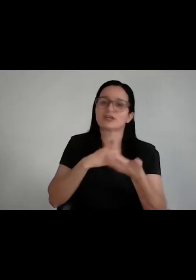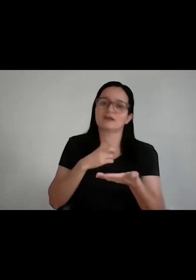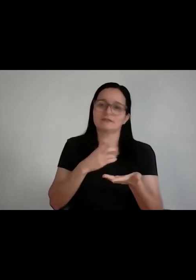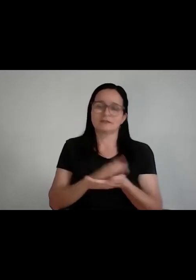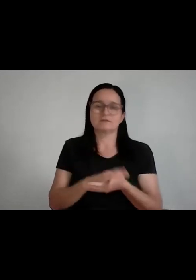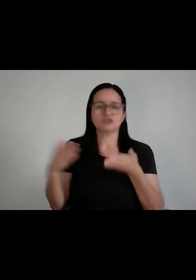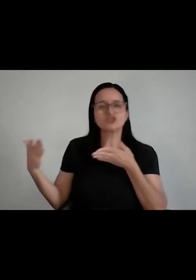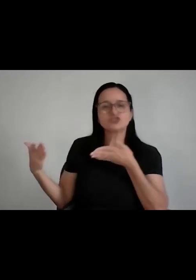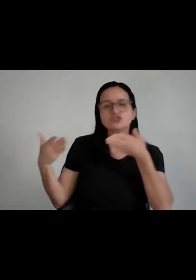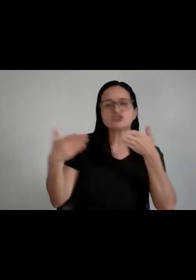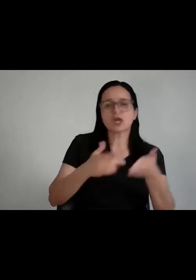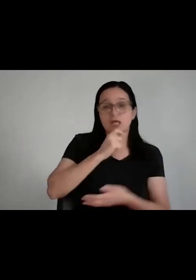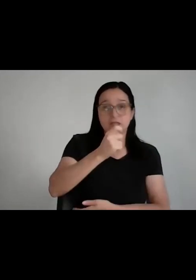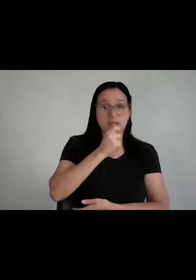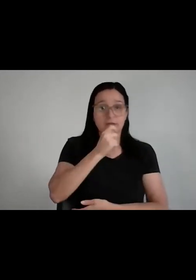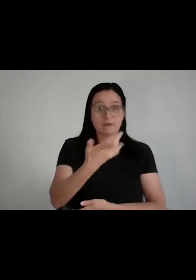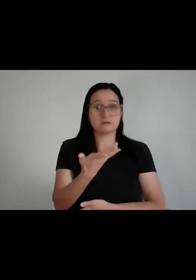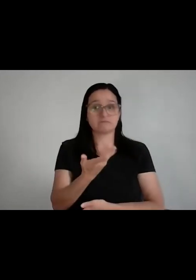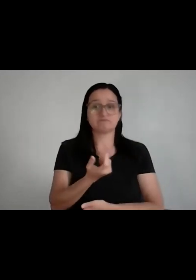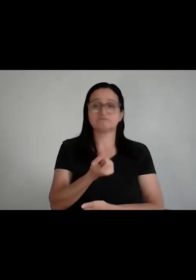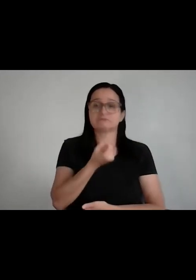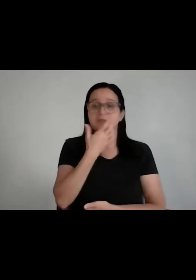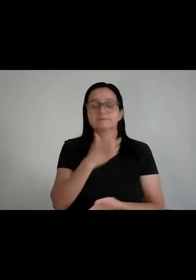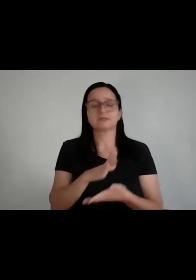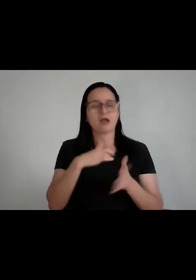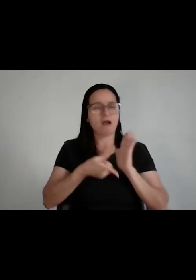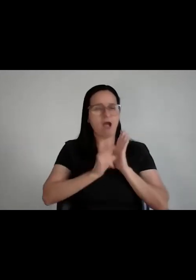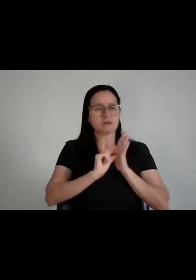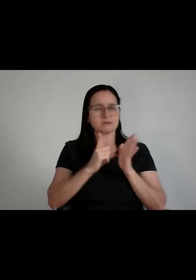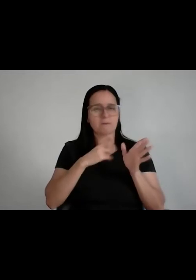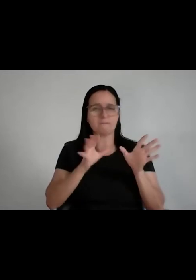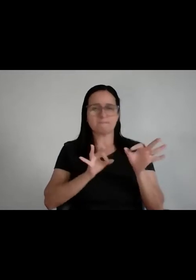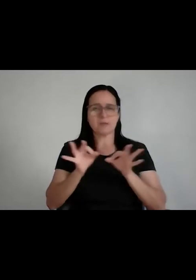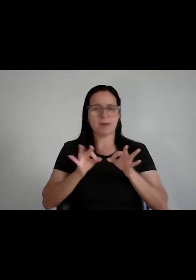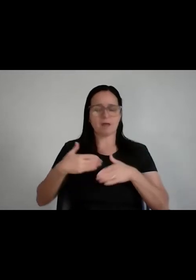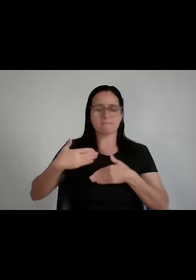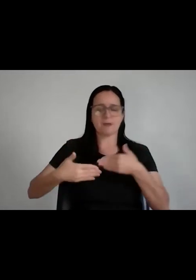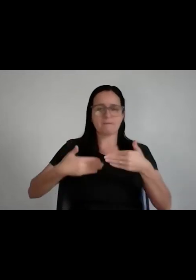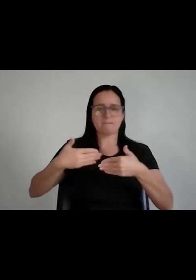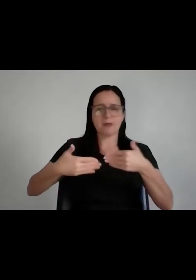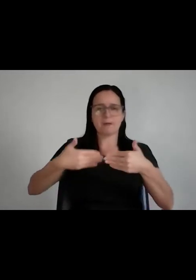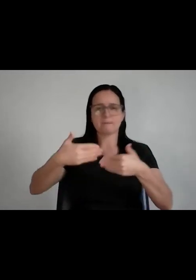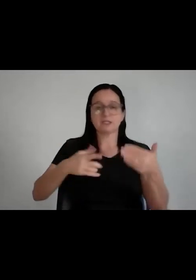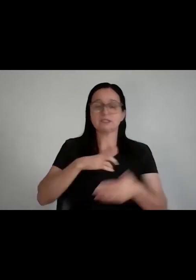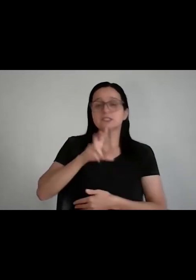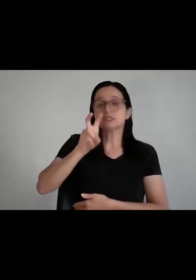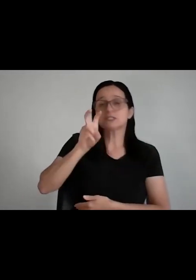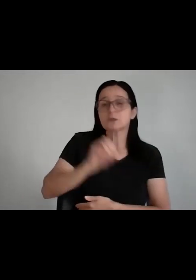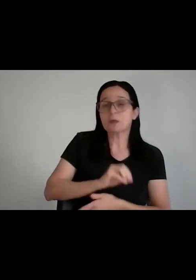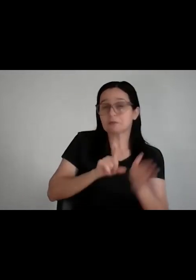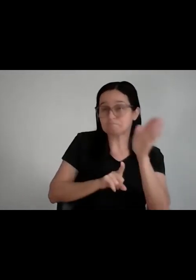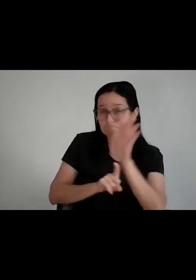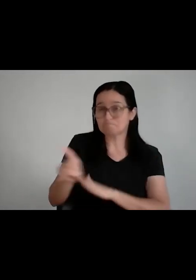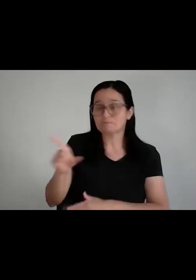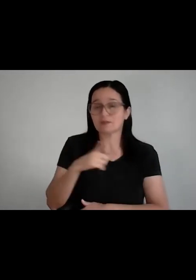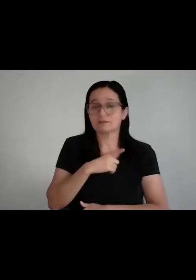entrevista e achar que vai performar bem. Minimamente, você tem que estar preparado. Tem 50 perguntas que qualquer recrutador faz e